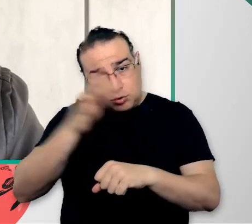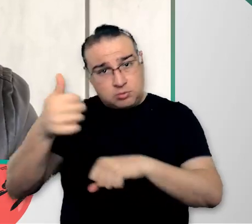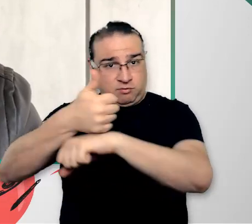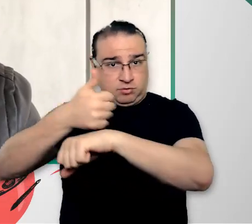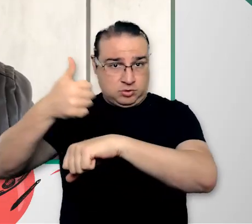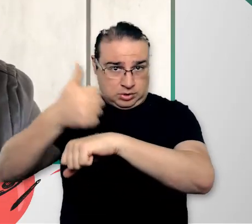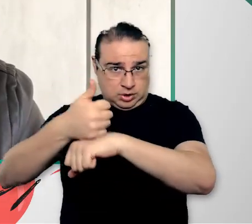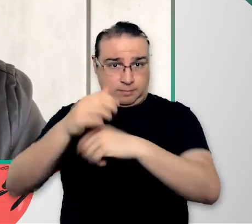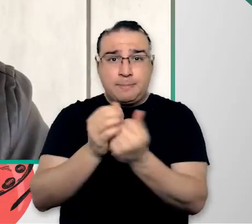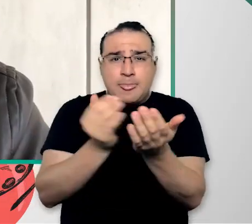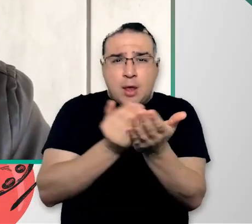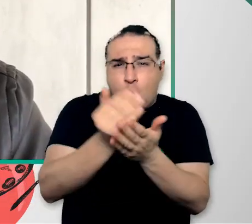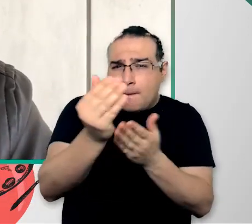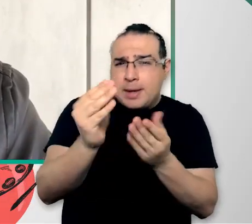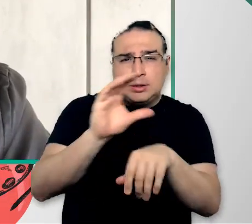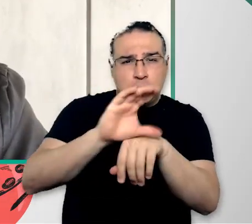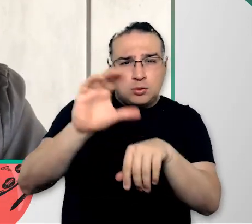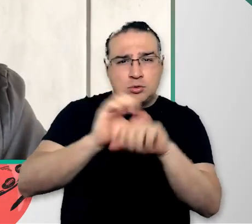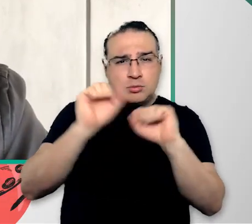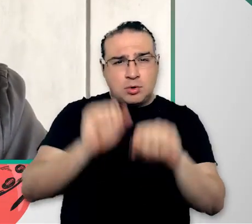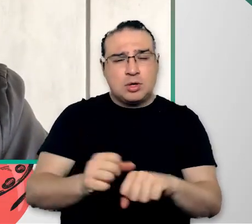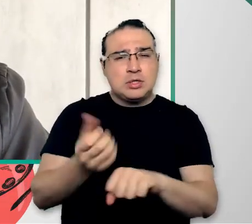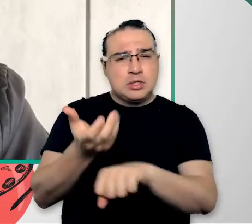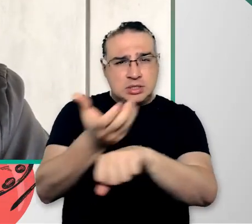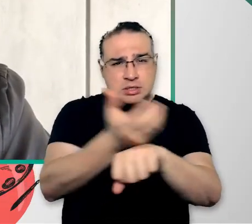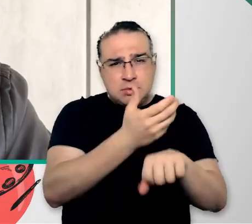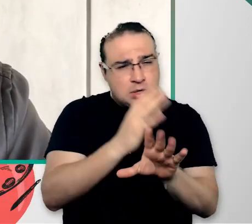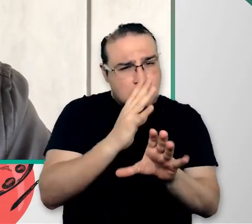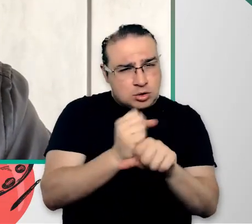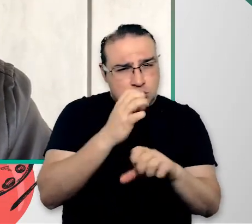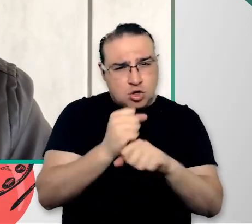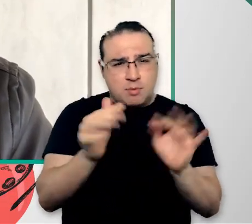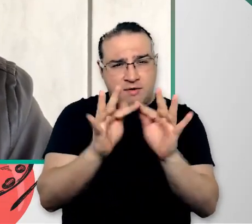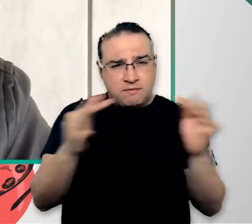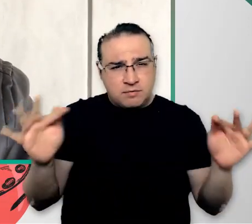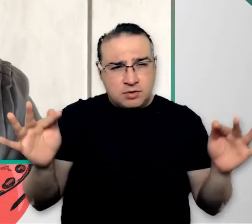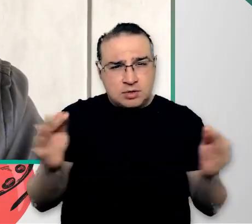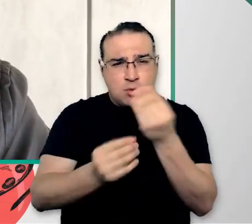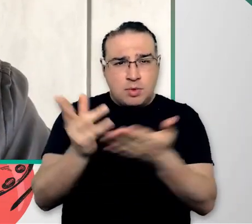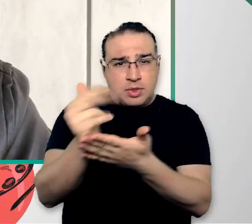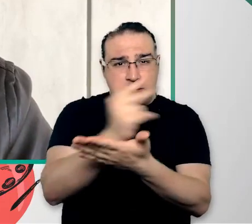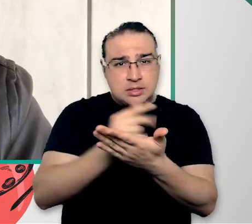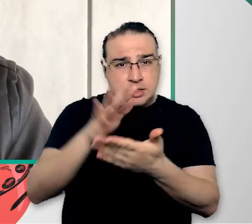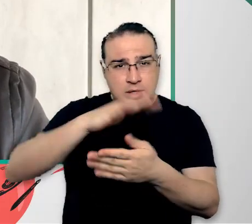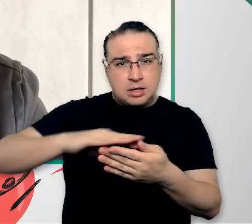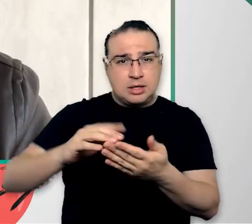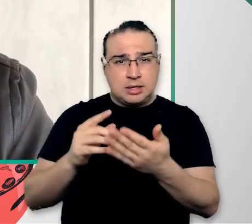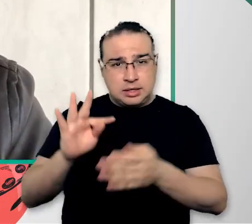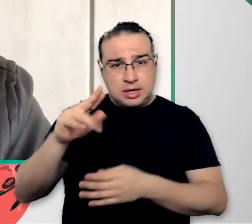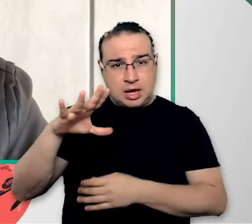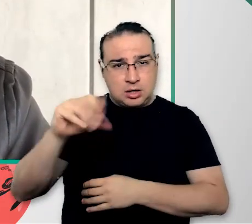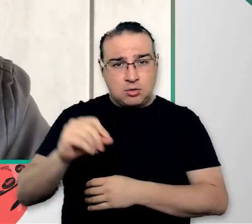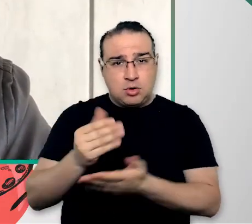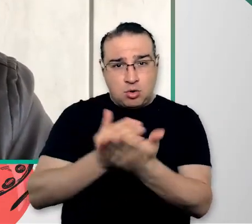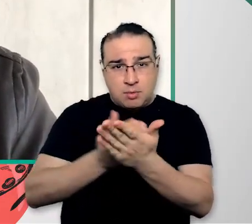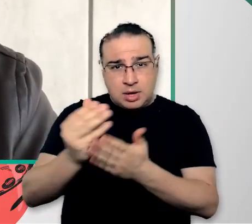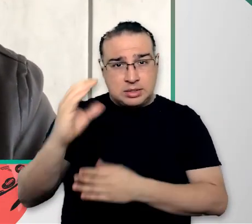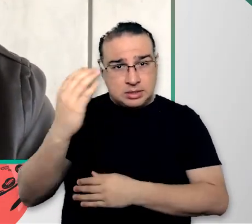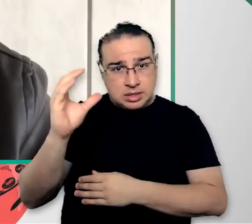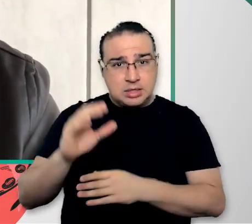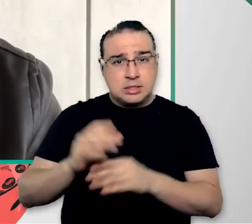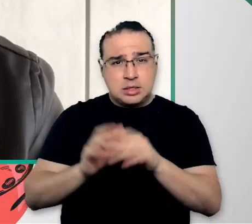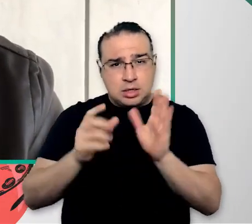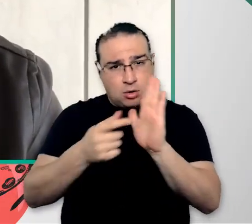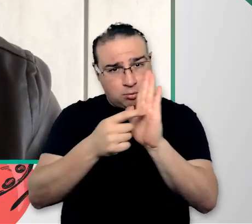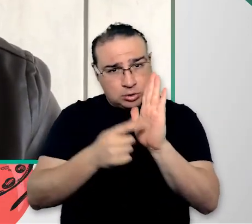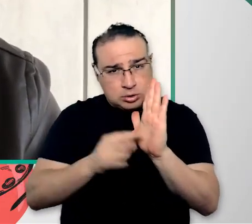ciclo profissional. No início de cursos, posso citar disciplinas como cálculo, física, desenho técnico e introdução à ciência da computação, como